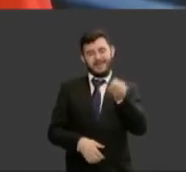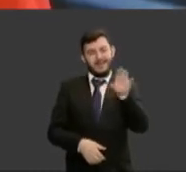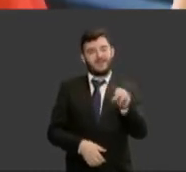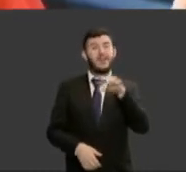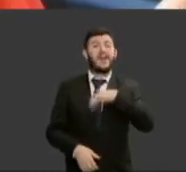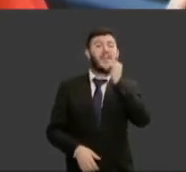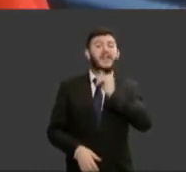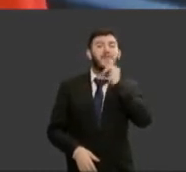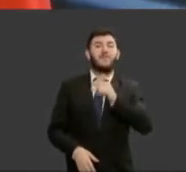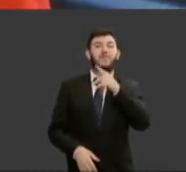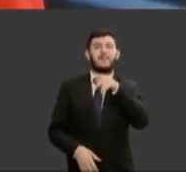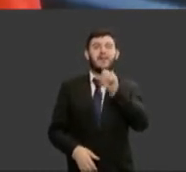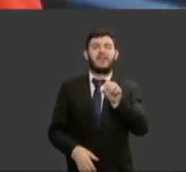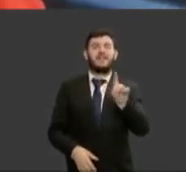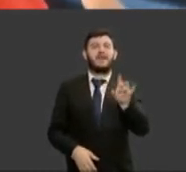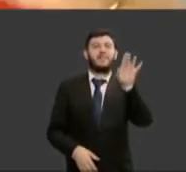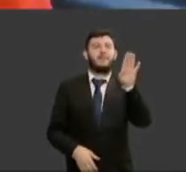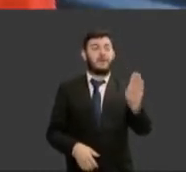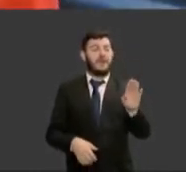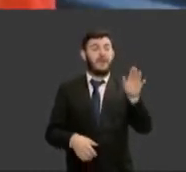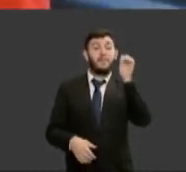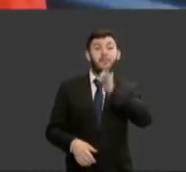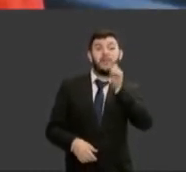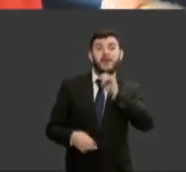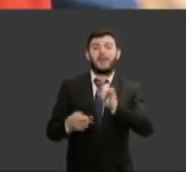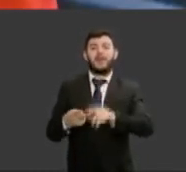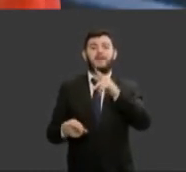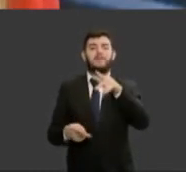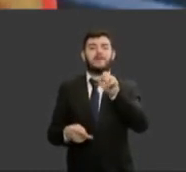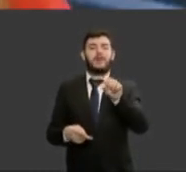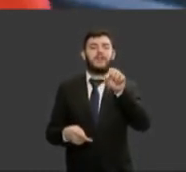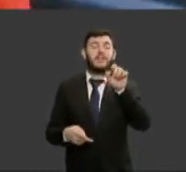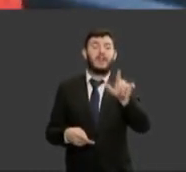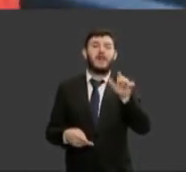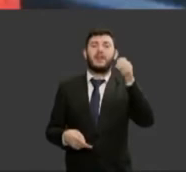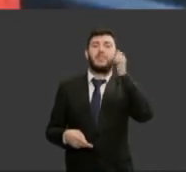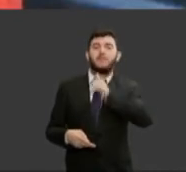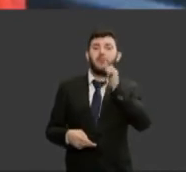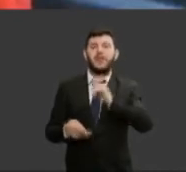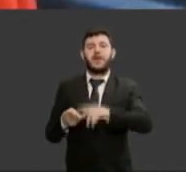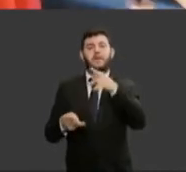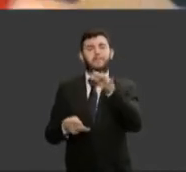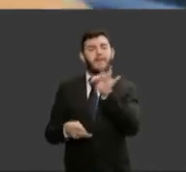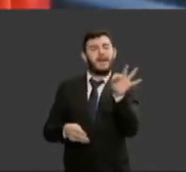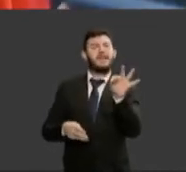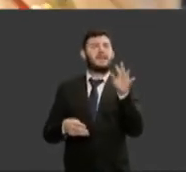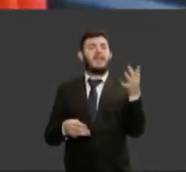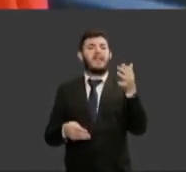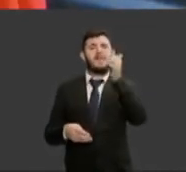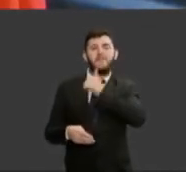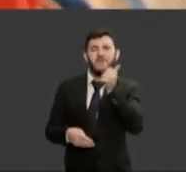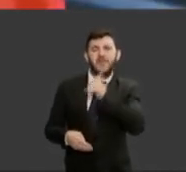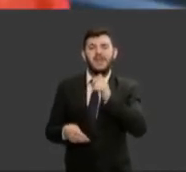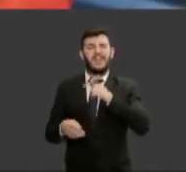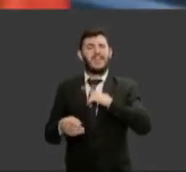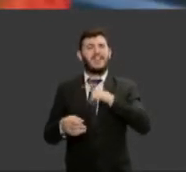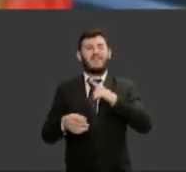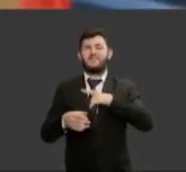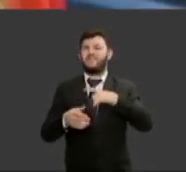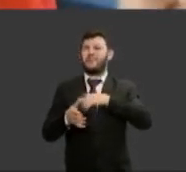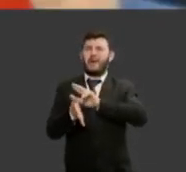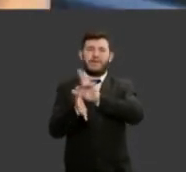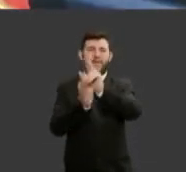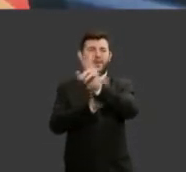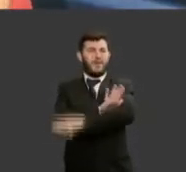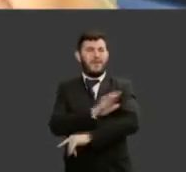mulher o PSL mulher é o DEM mulher é o PT mulher e assim por diante enquanto nós mulheres estivermos